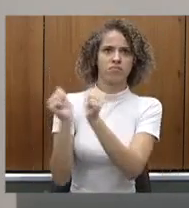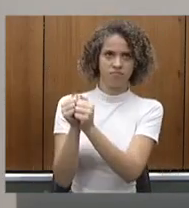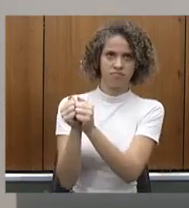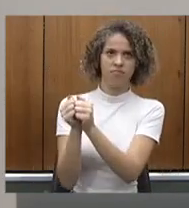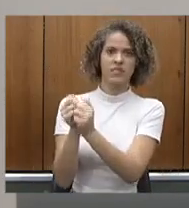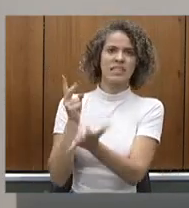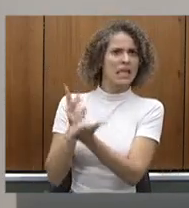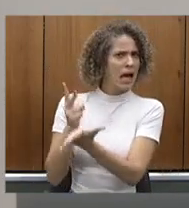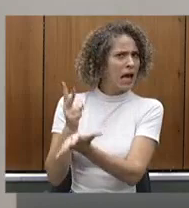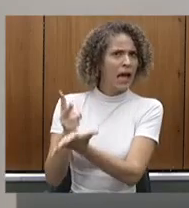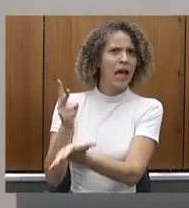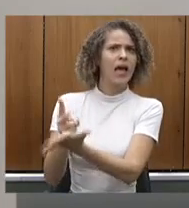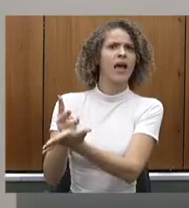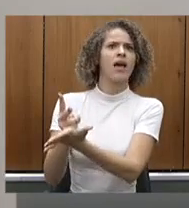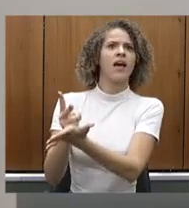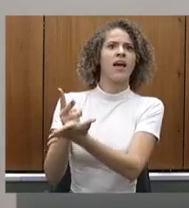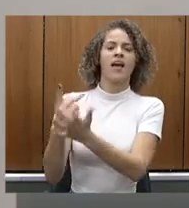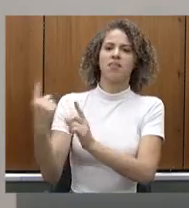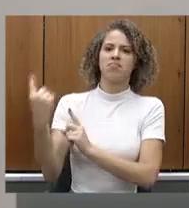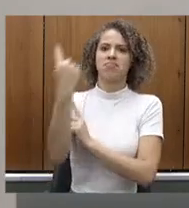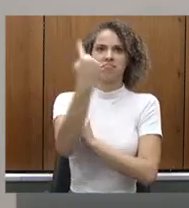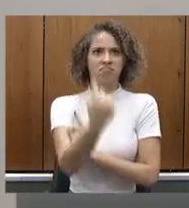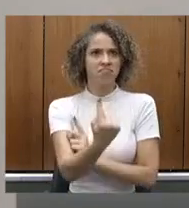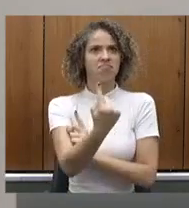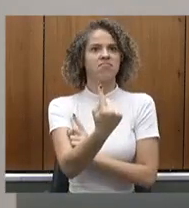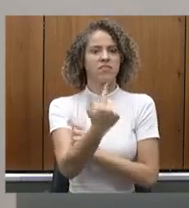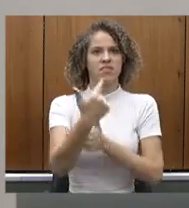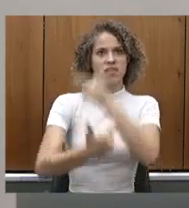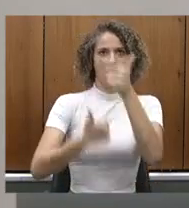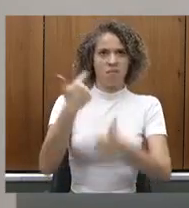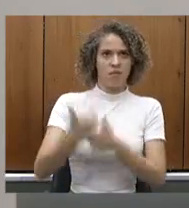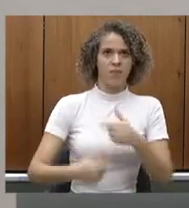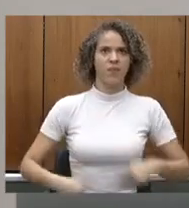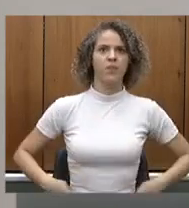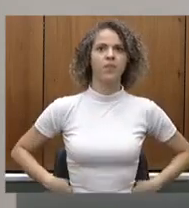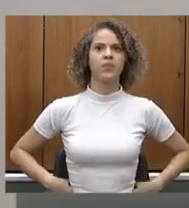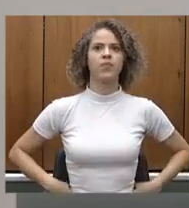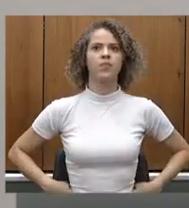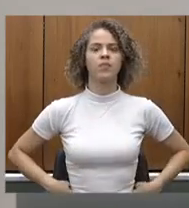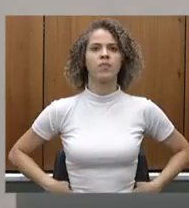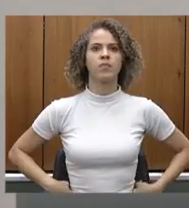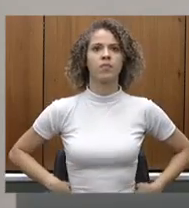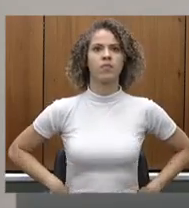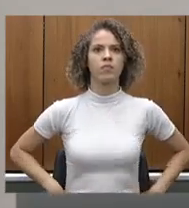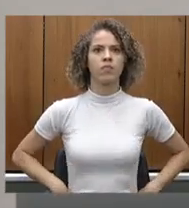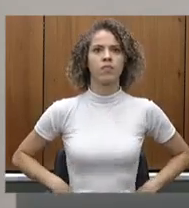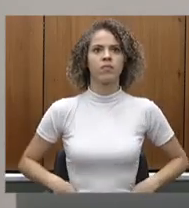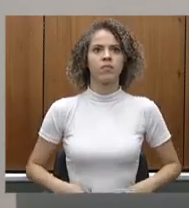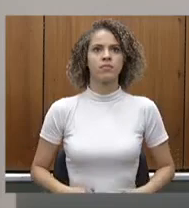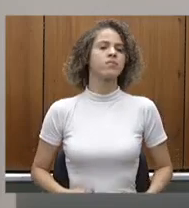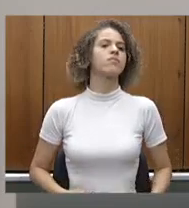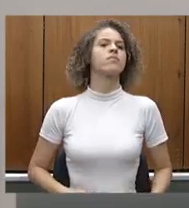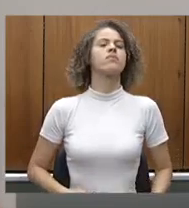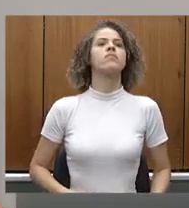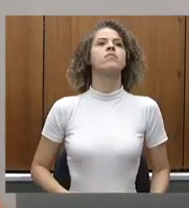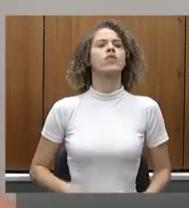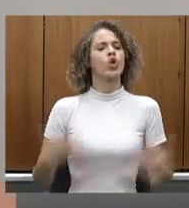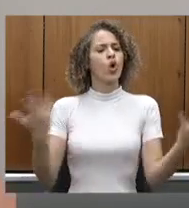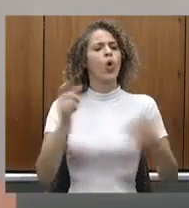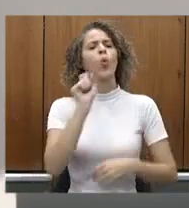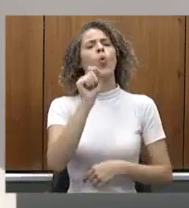sempre à frente dela os seus trabalhos. Muito obrigada, deputada. Eu quero cumprimentar também